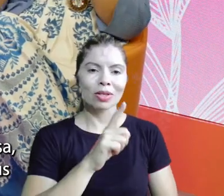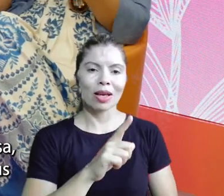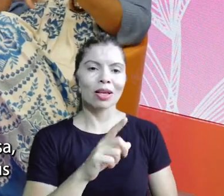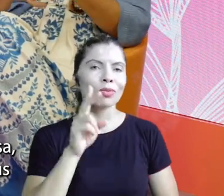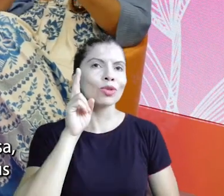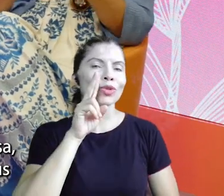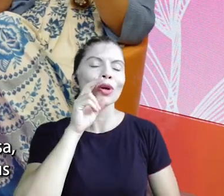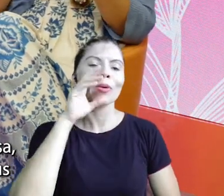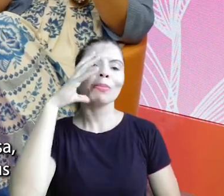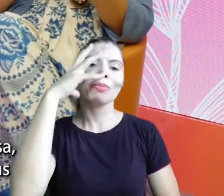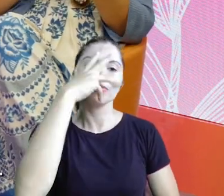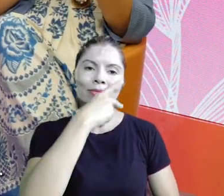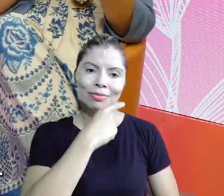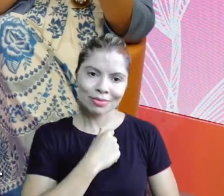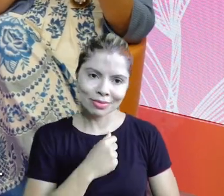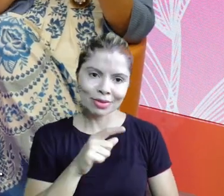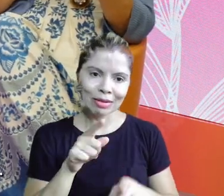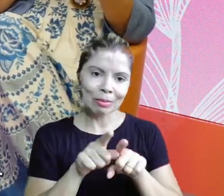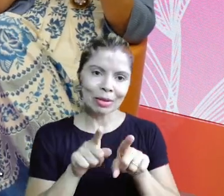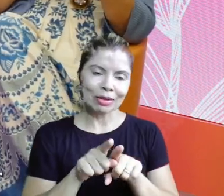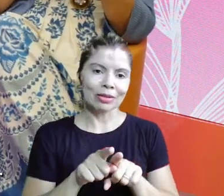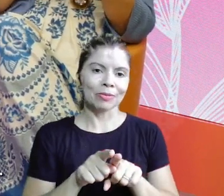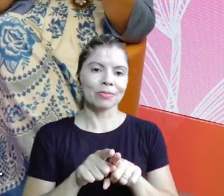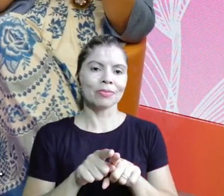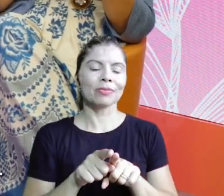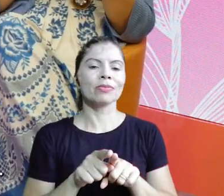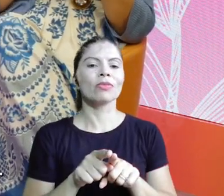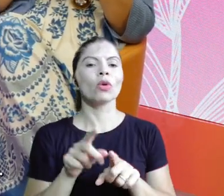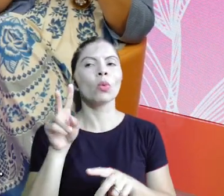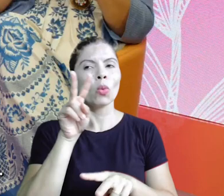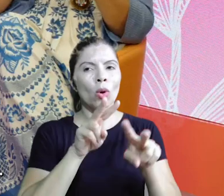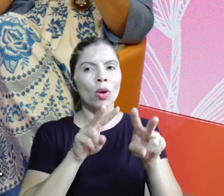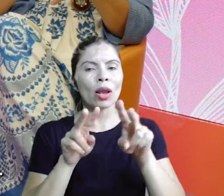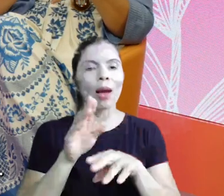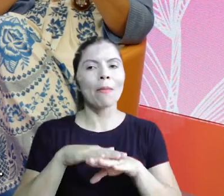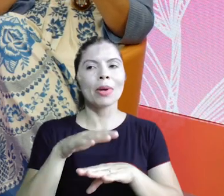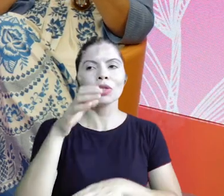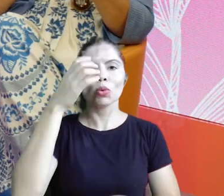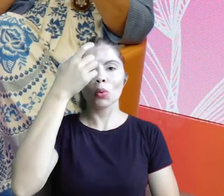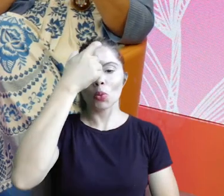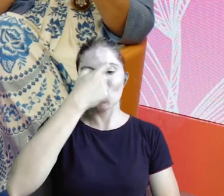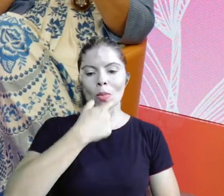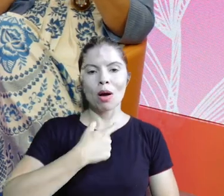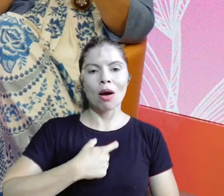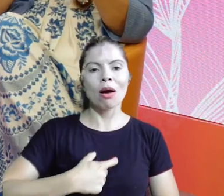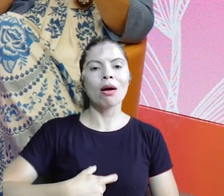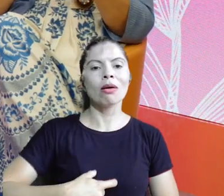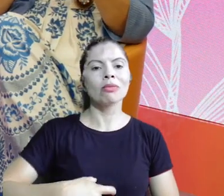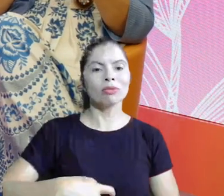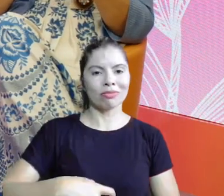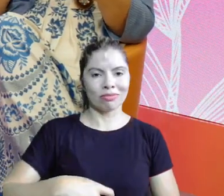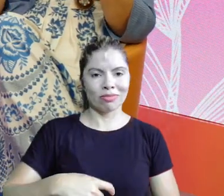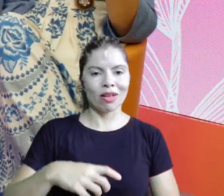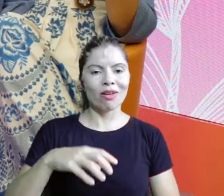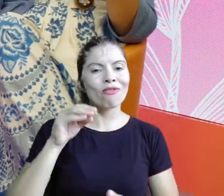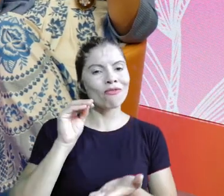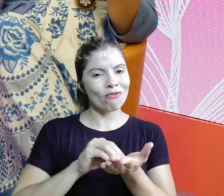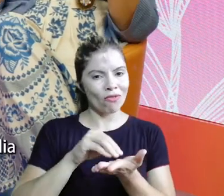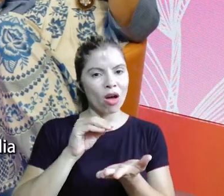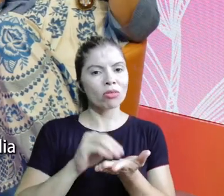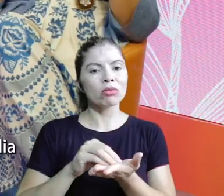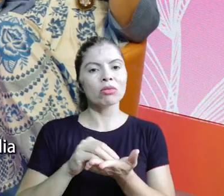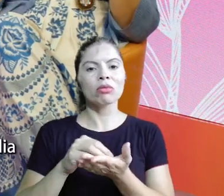mais cheio dos frufrus. e com mais... Um olhar mais humano que eu acho que é isso que falta, pelo menos